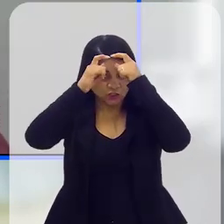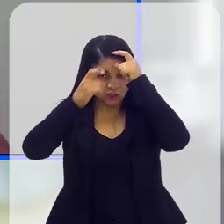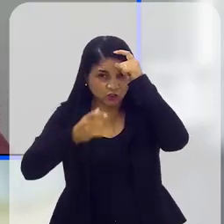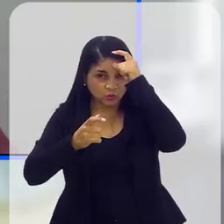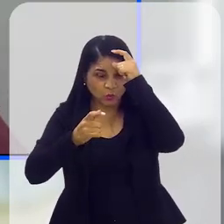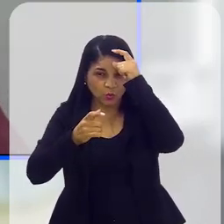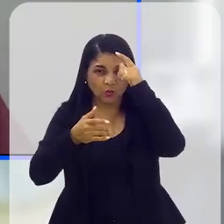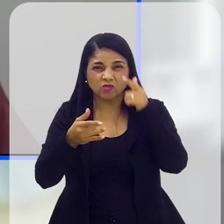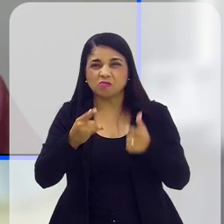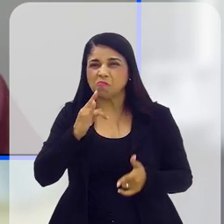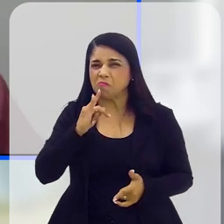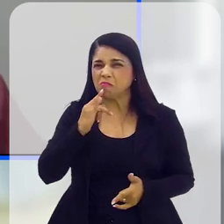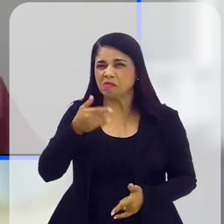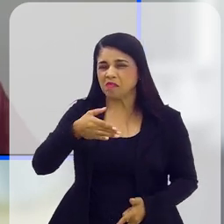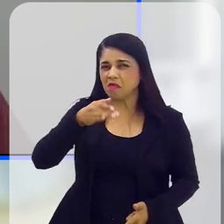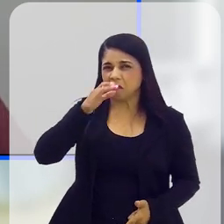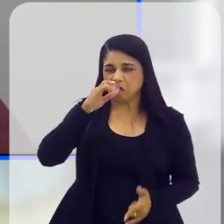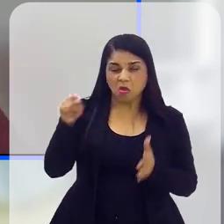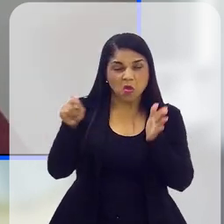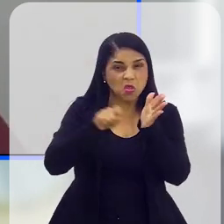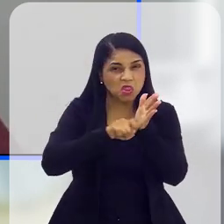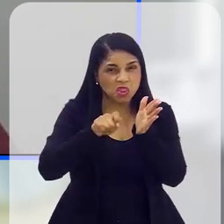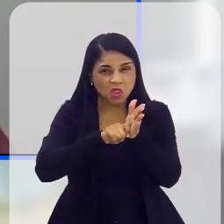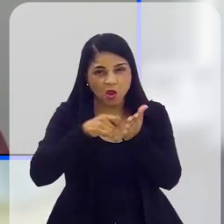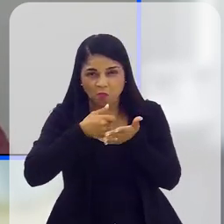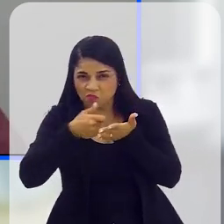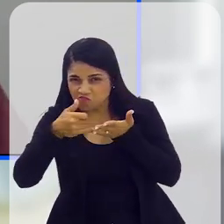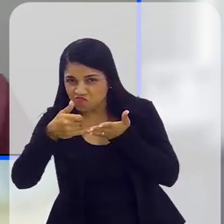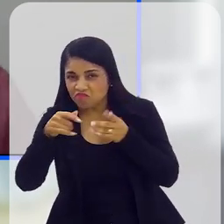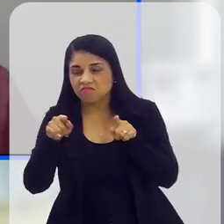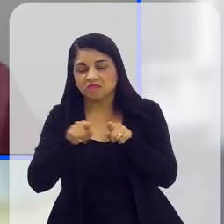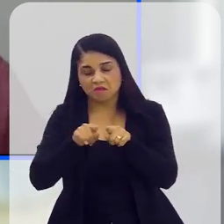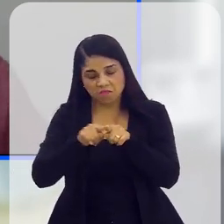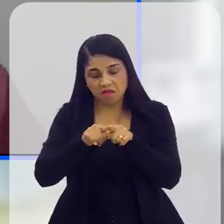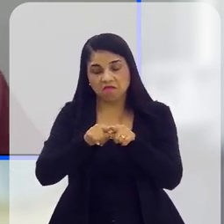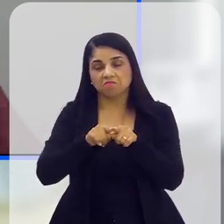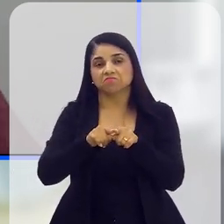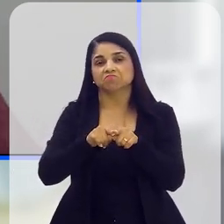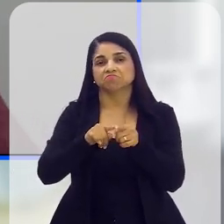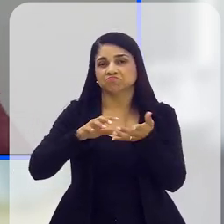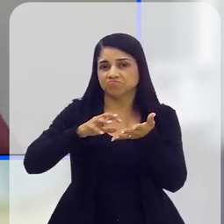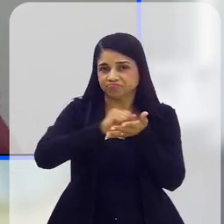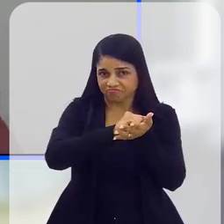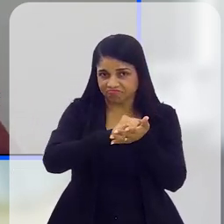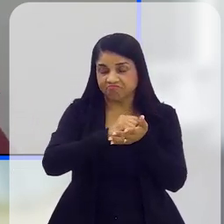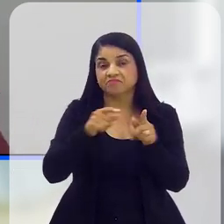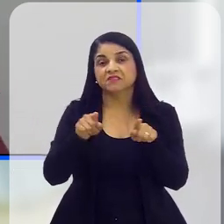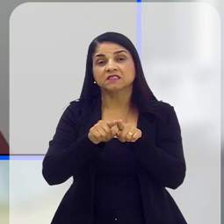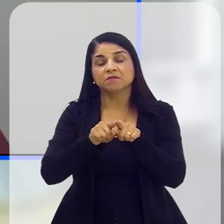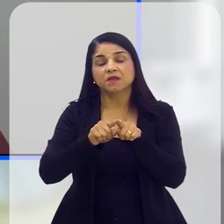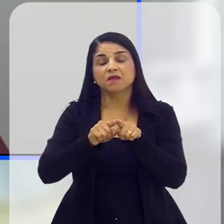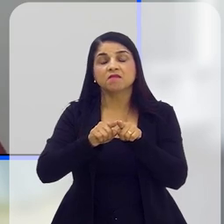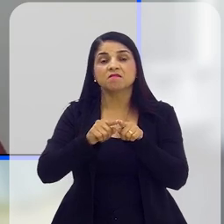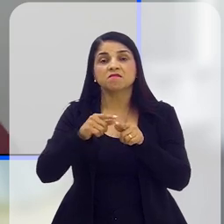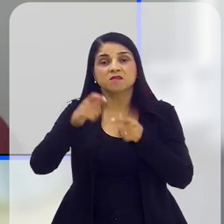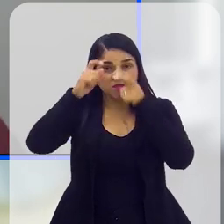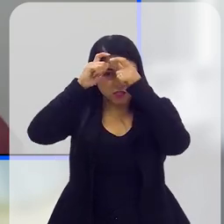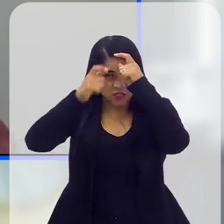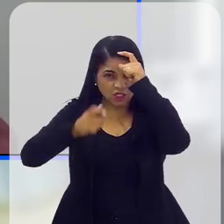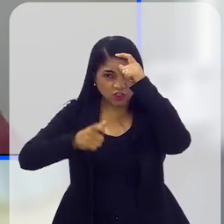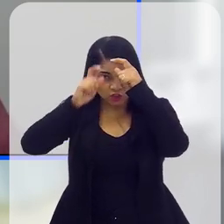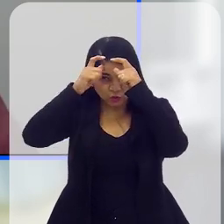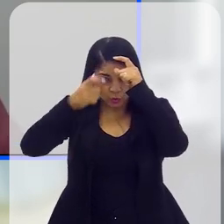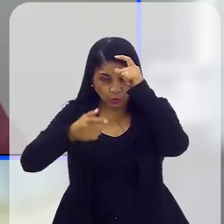abuso de álcool e outras drogas, que também está classificado no manual de diagnóstico, e transtornos de personalidade, como